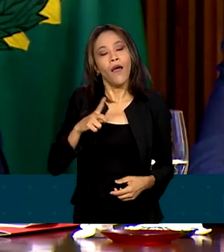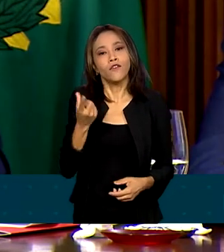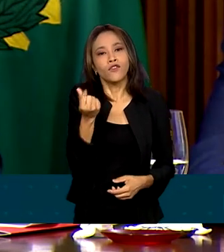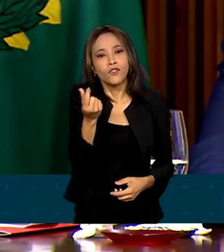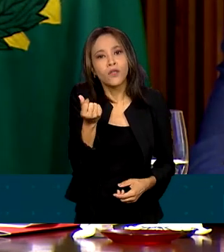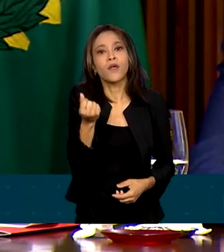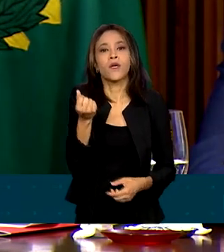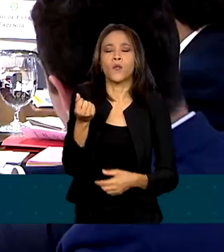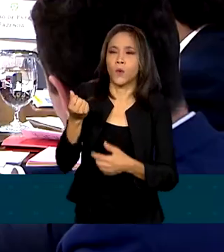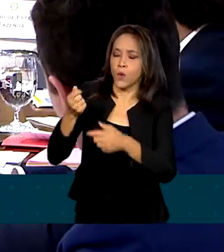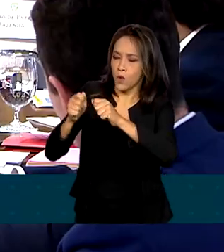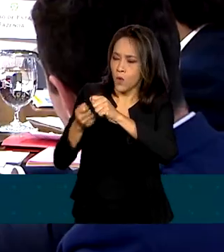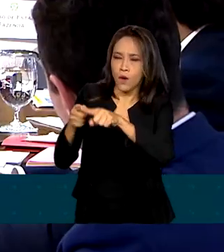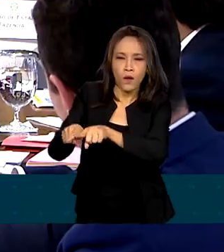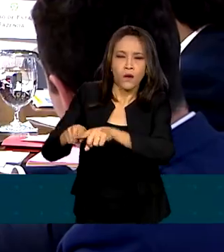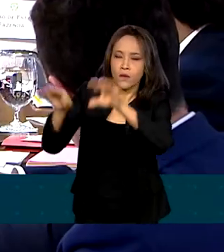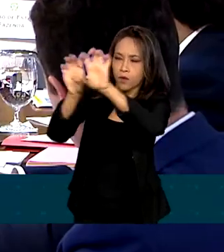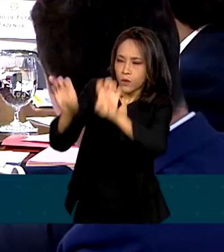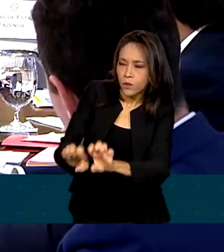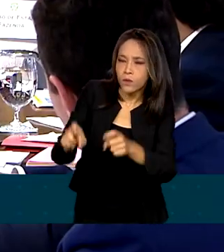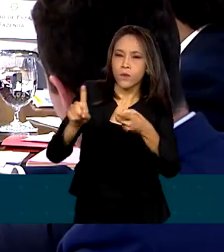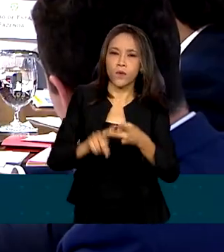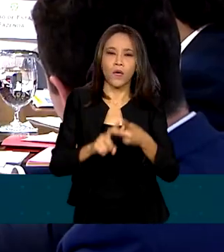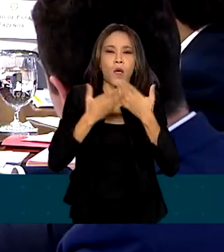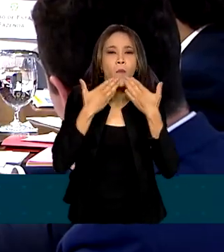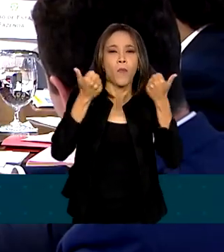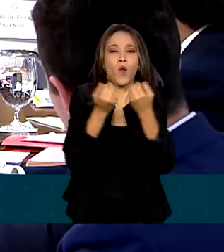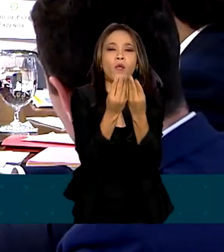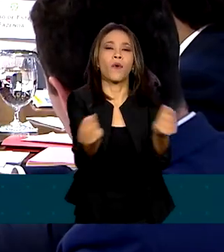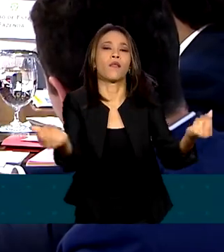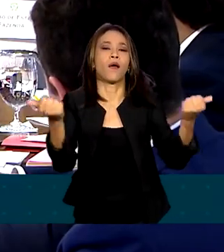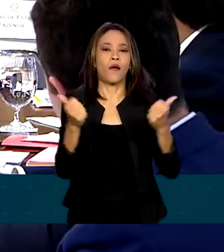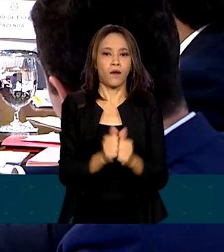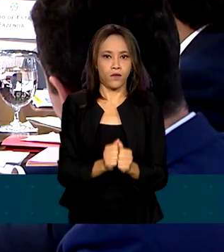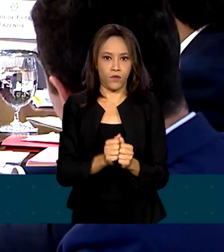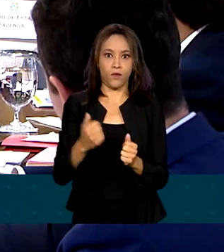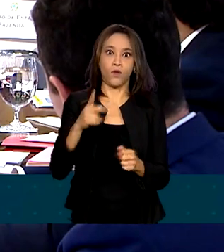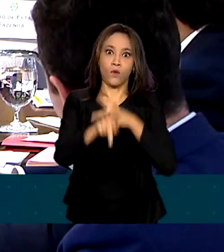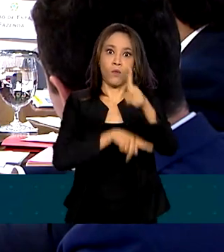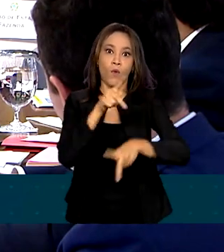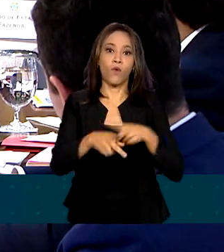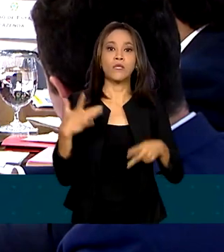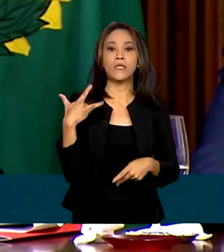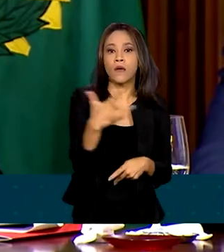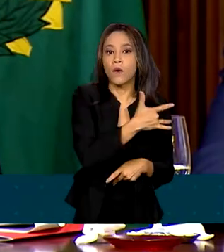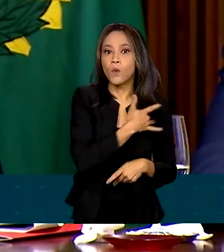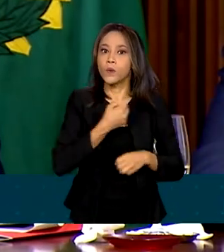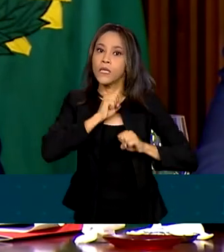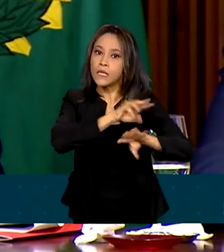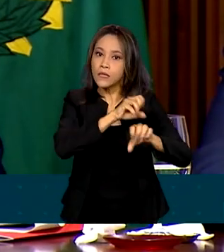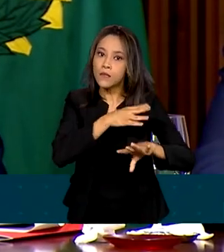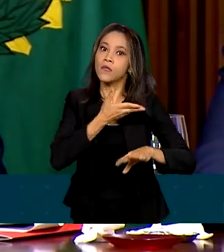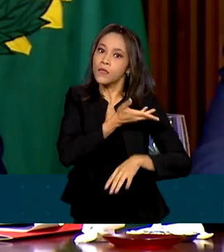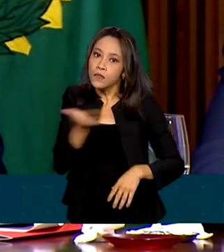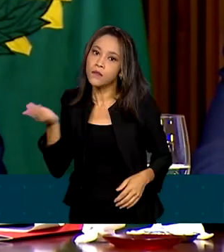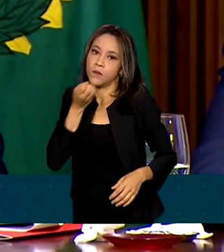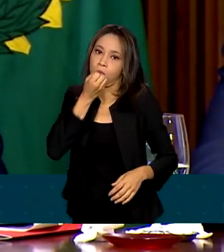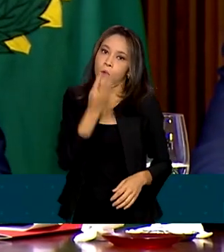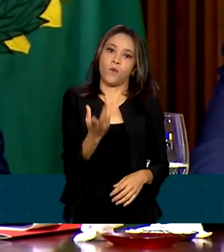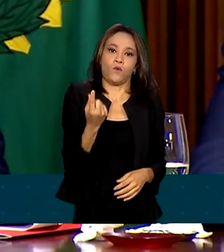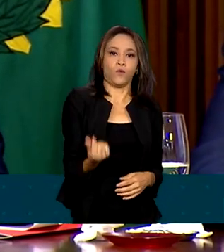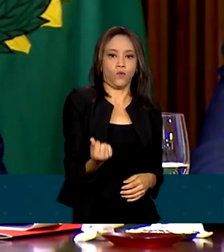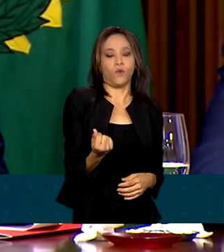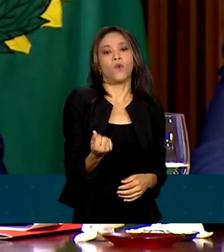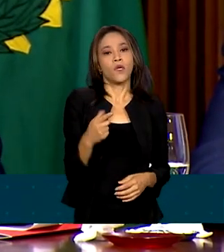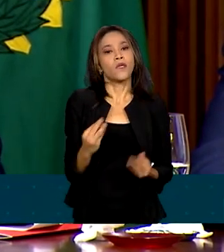dinheiro transformado em melhoria da qualidade de vida do povo, em saúde, em educação, sabe? E sobretudo em emprego, que é